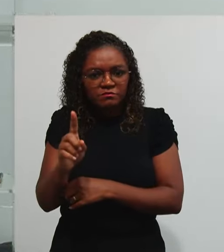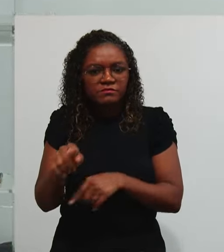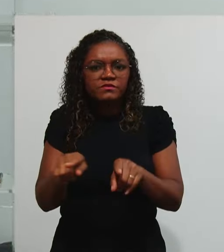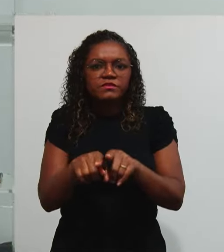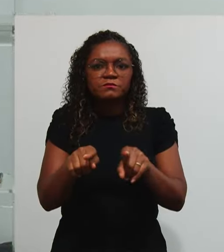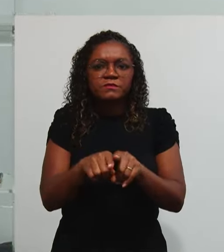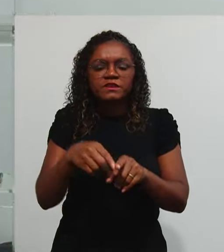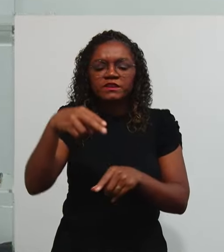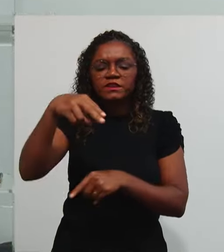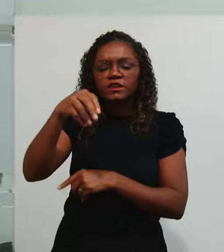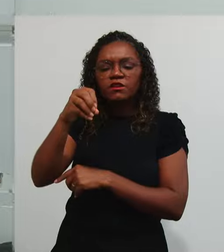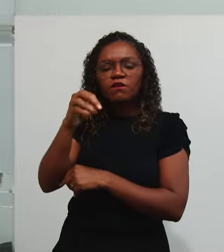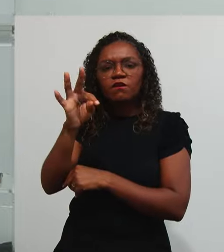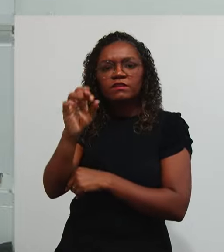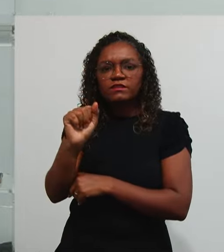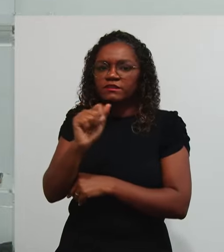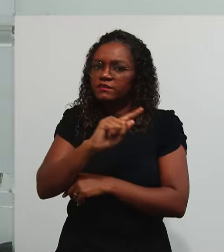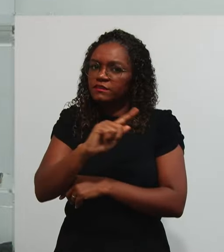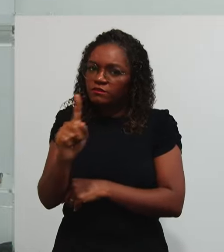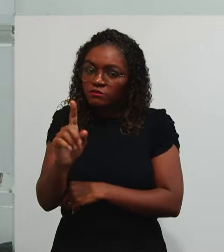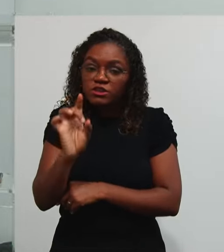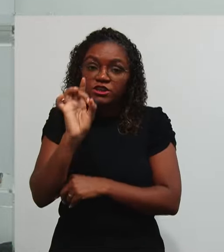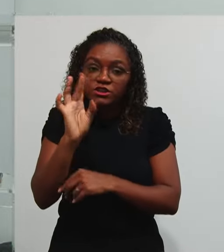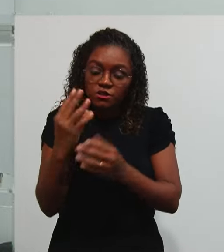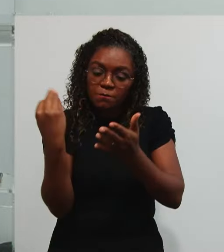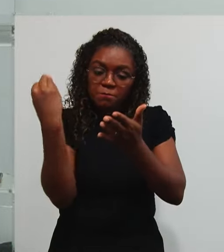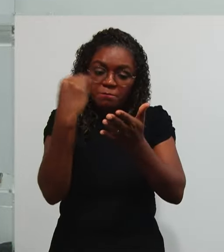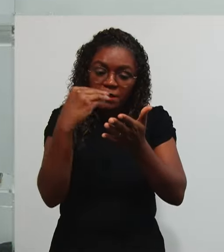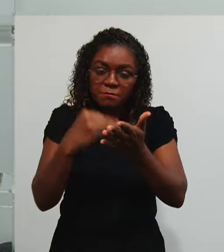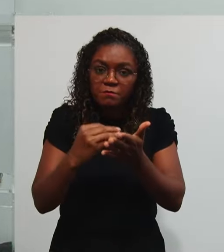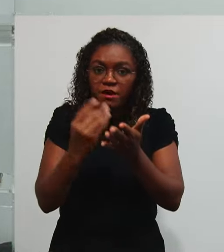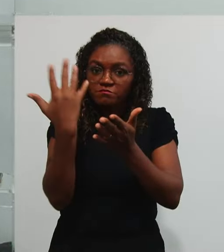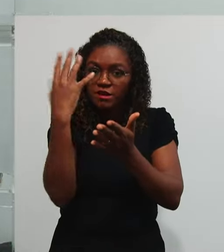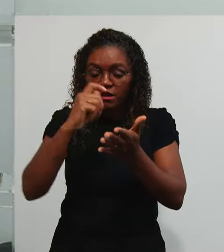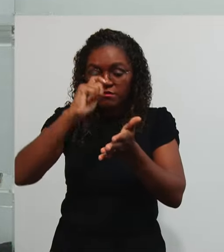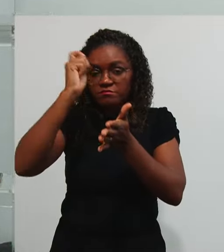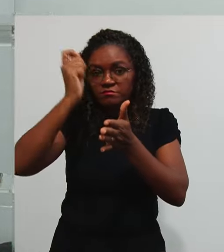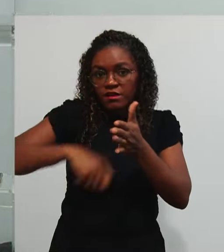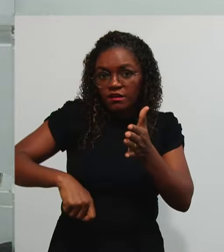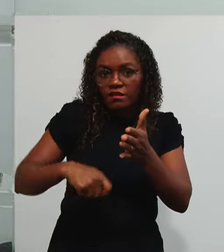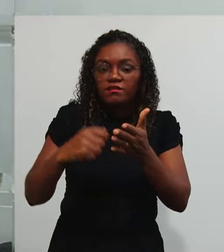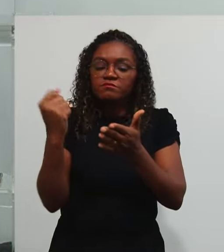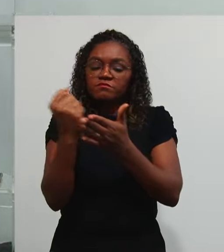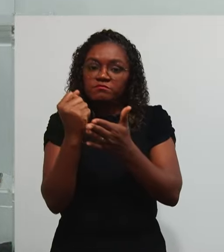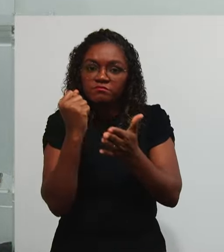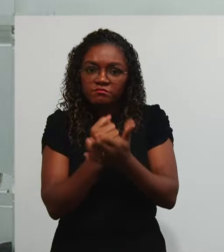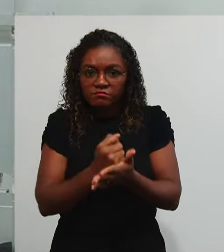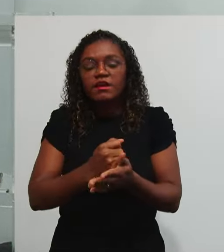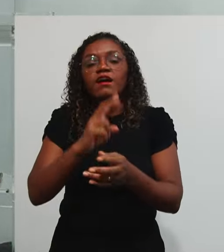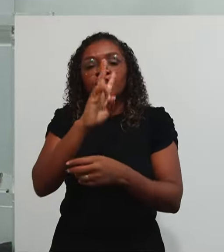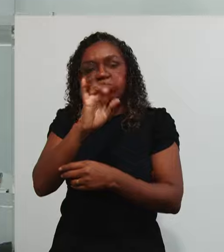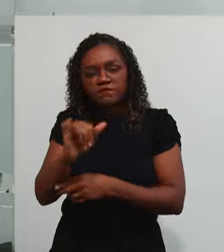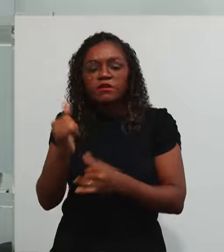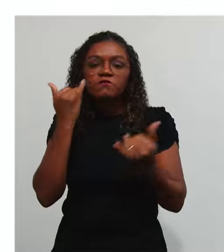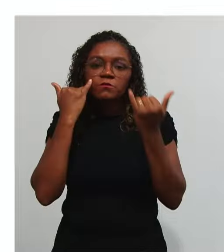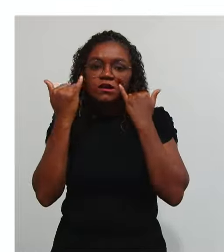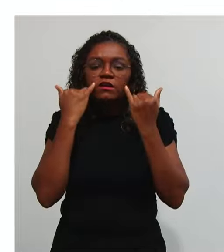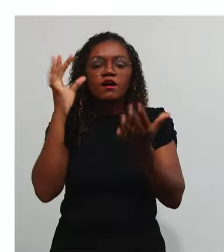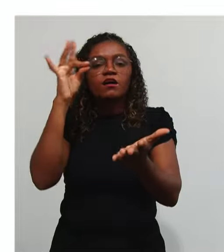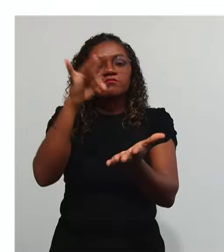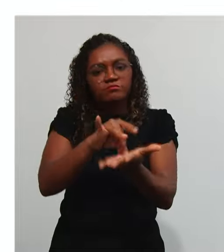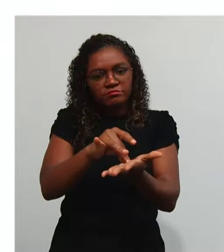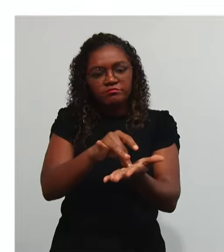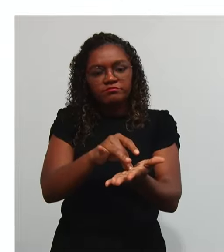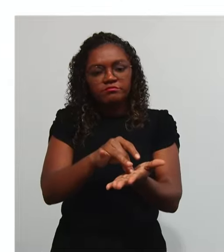Escrita Contábil Para a prestação De contas Ter a sua Fidelidade Nas informações Em